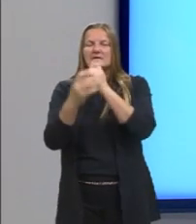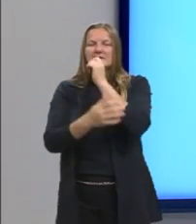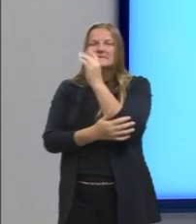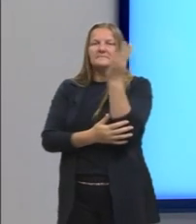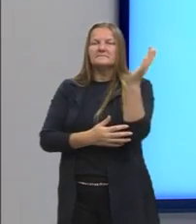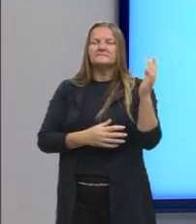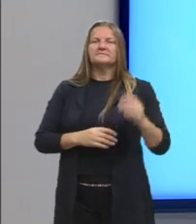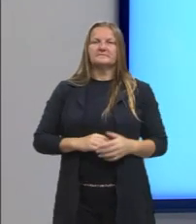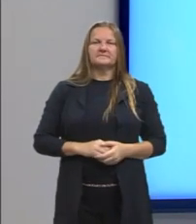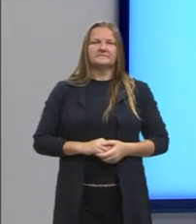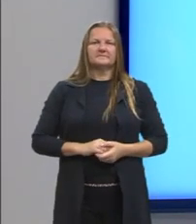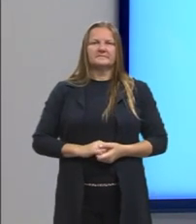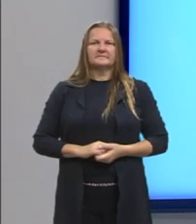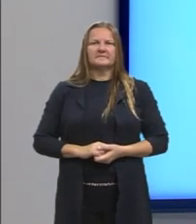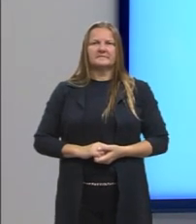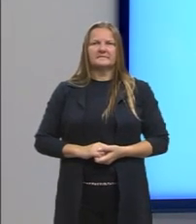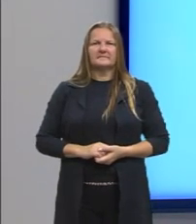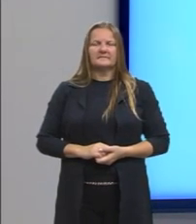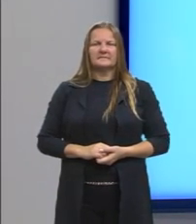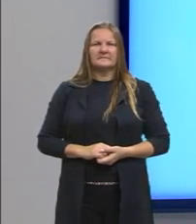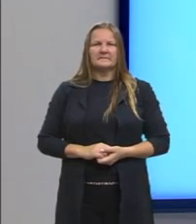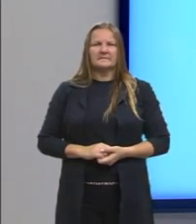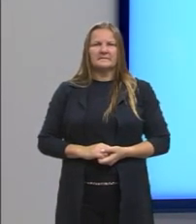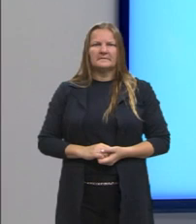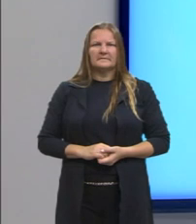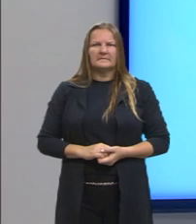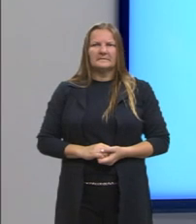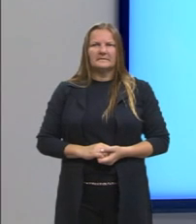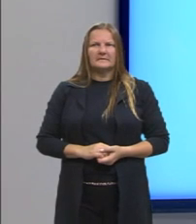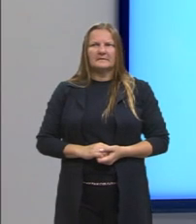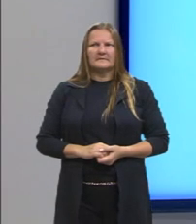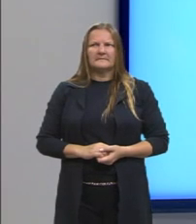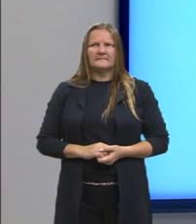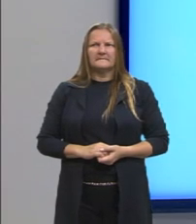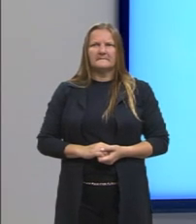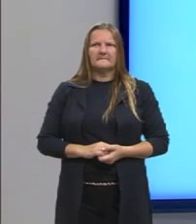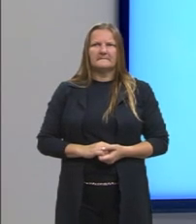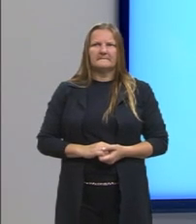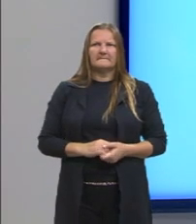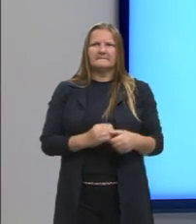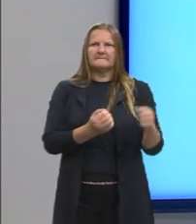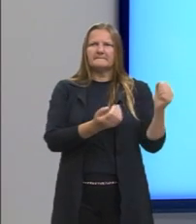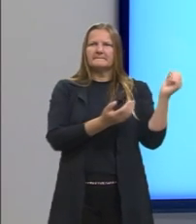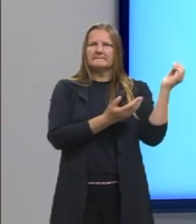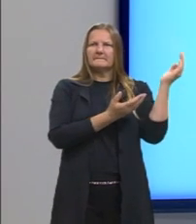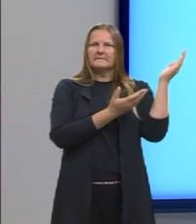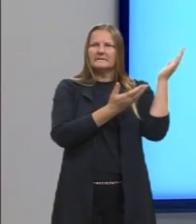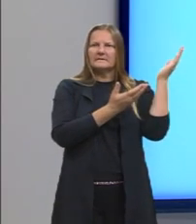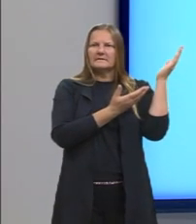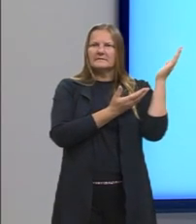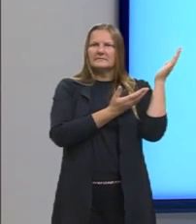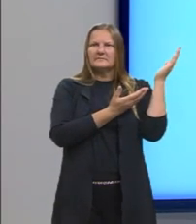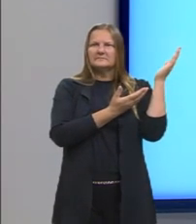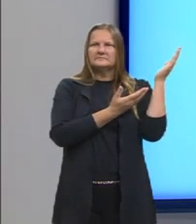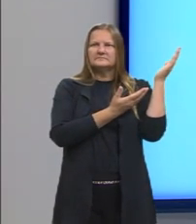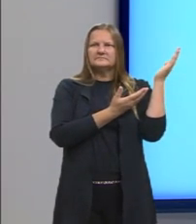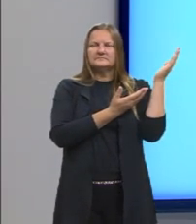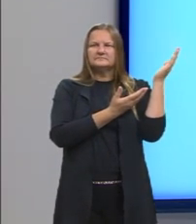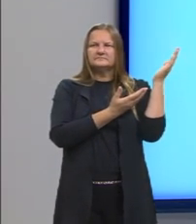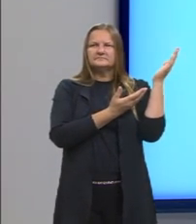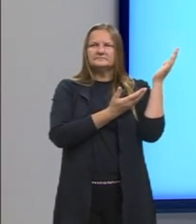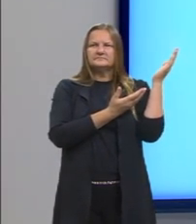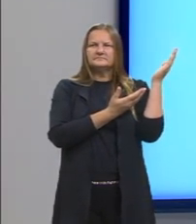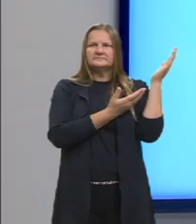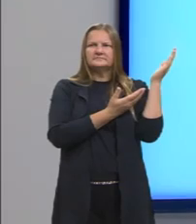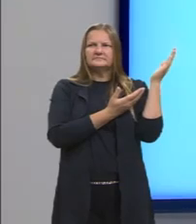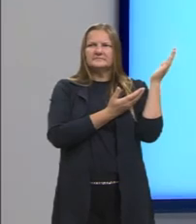características dos países desenvolvidos e dos países subdesenvolvidos. Nós já vimos isso. Vou passar mais um